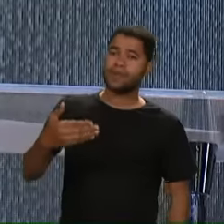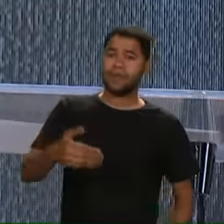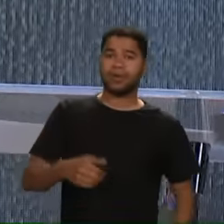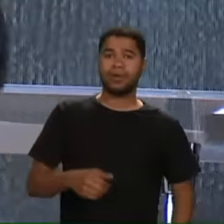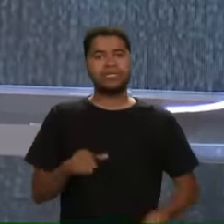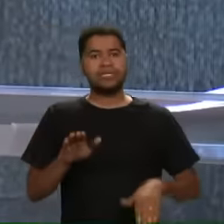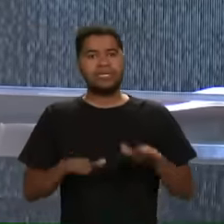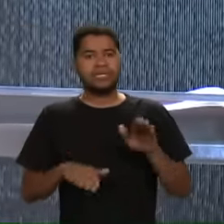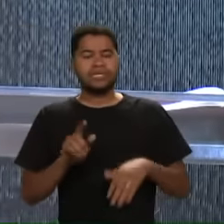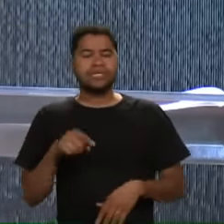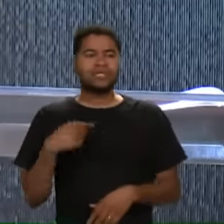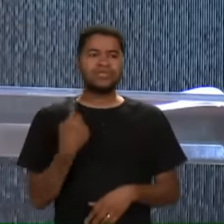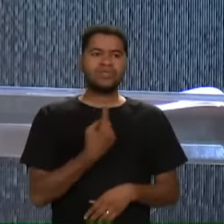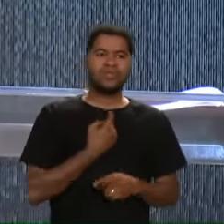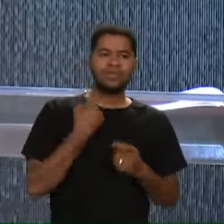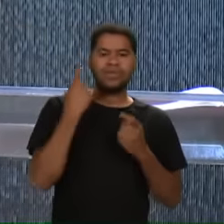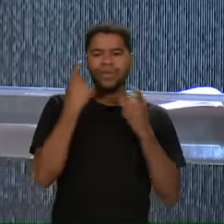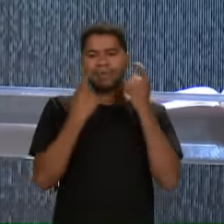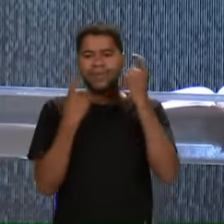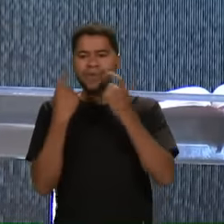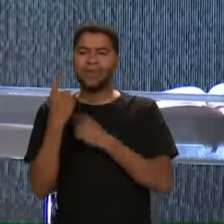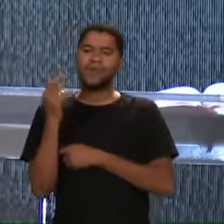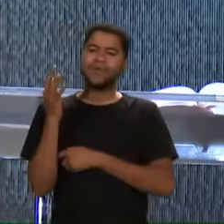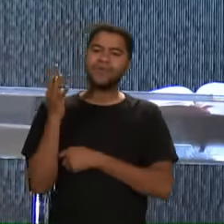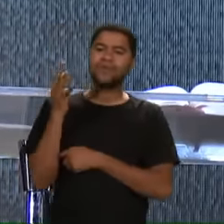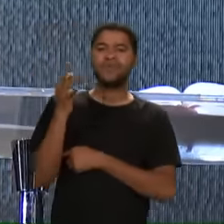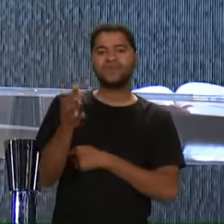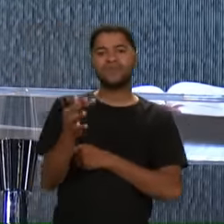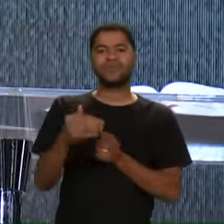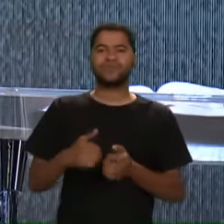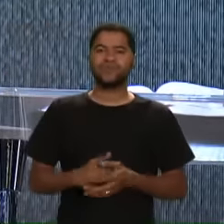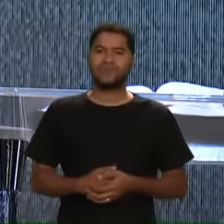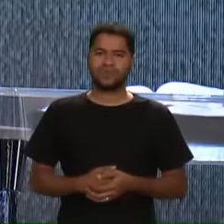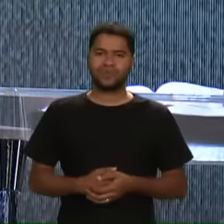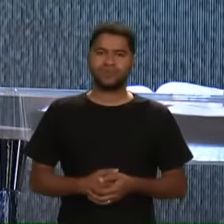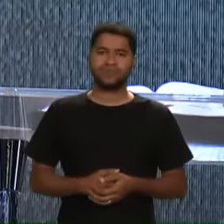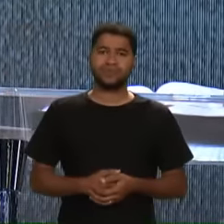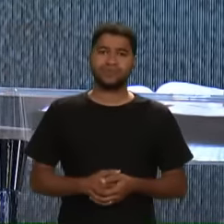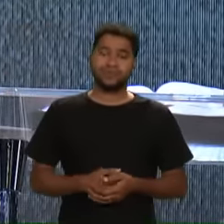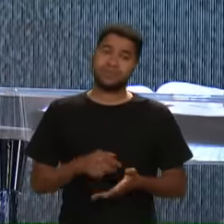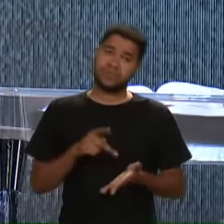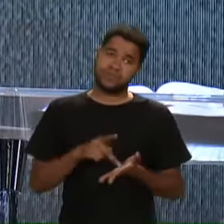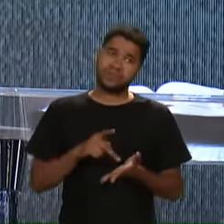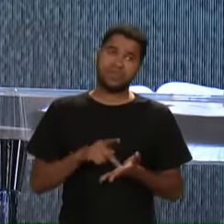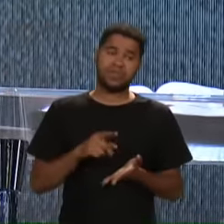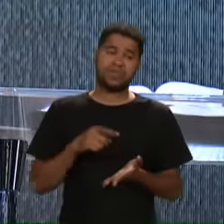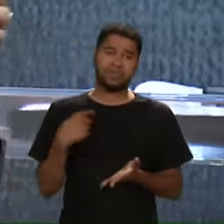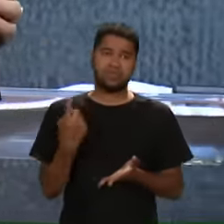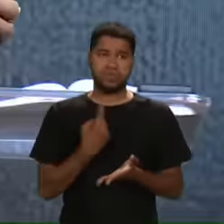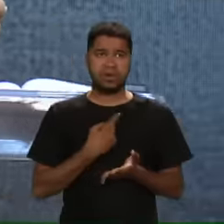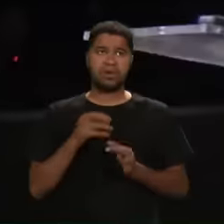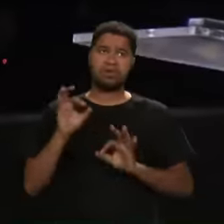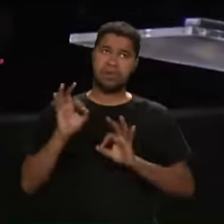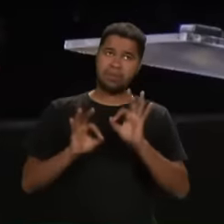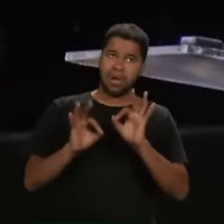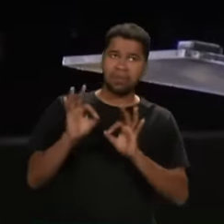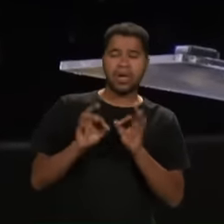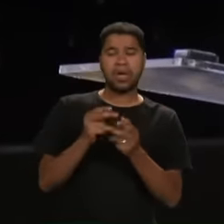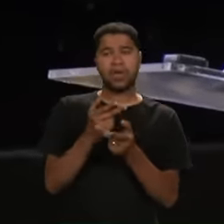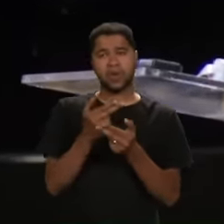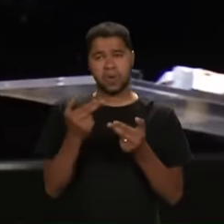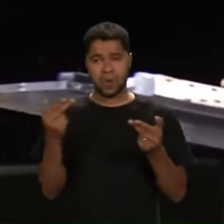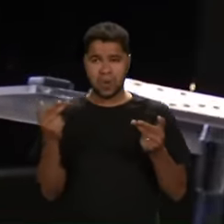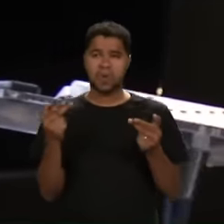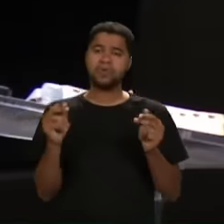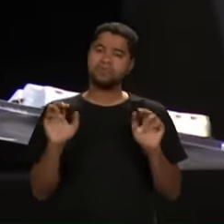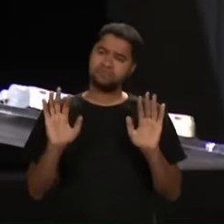Muitas vezes A nossa preocupação Com o dia De amanhã É verdade Que nós temos Que fazer Alguma coisa Para o